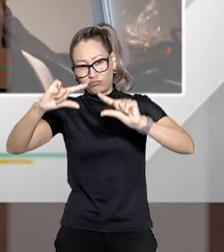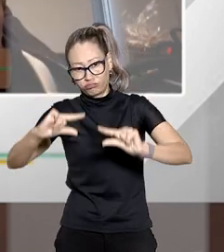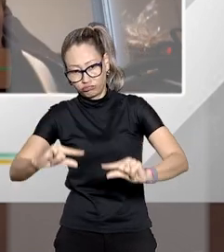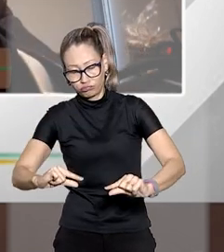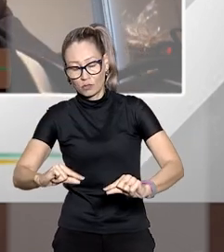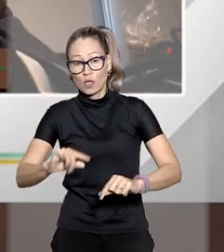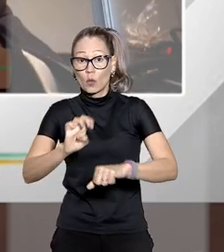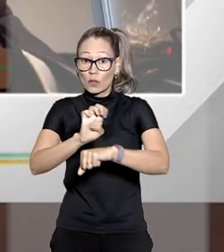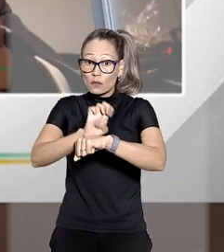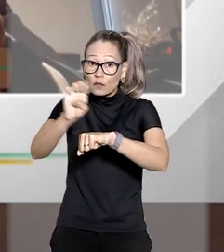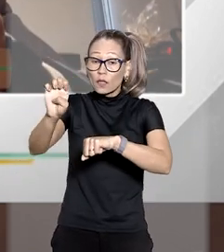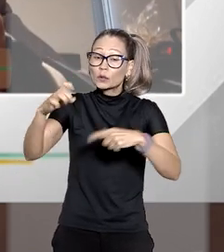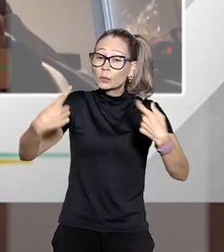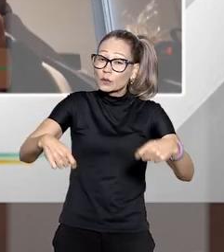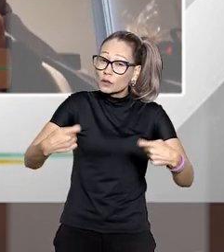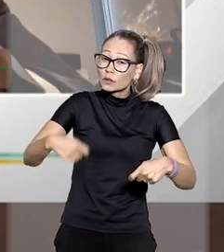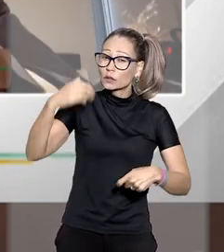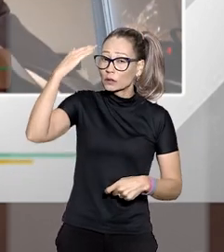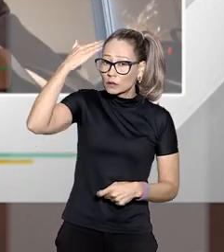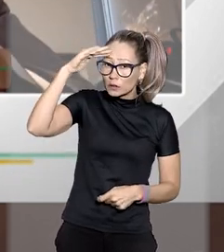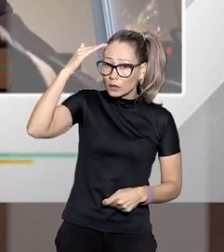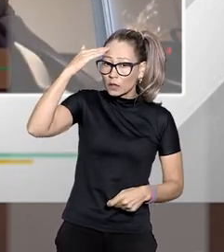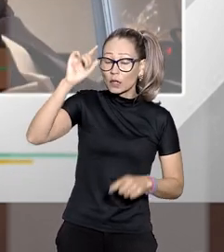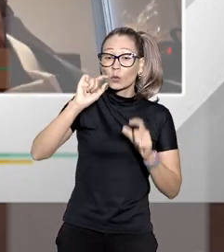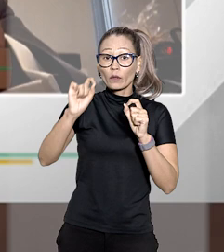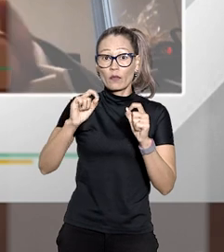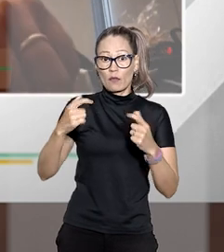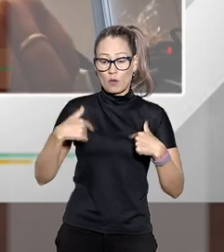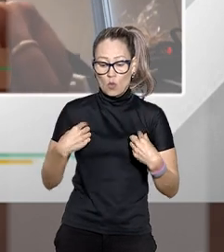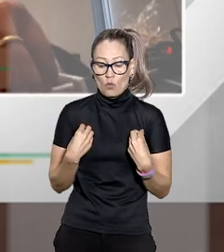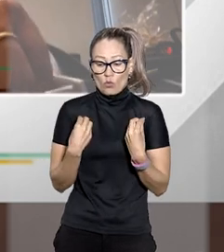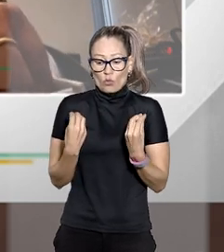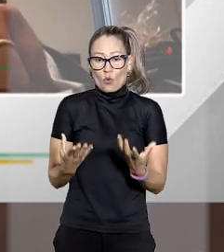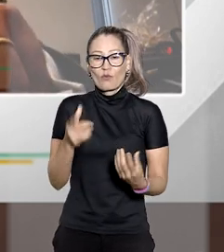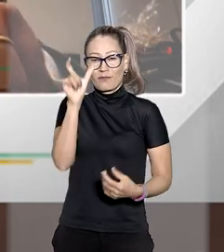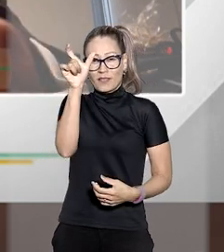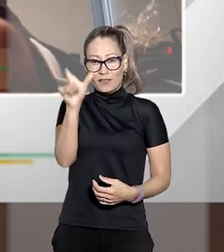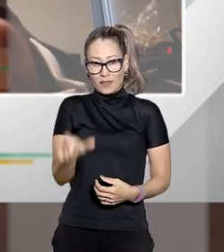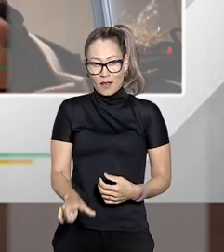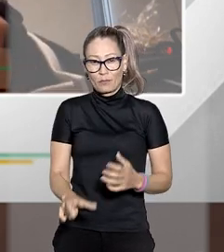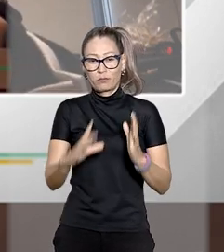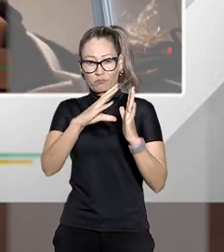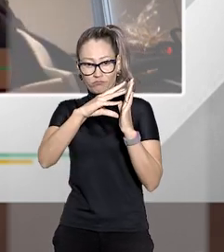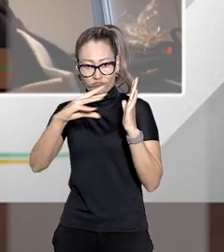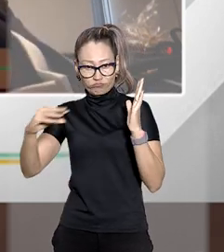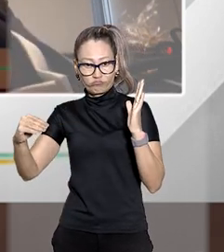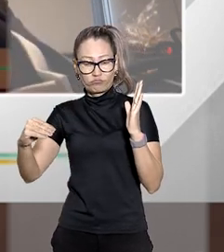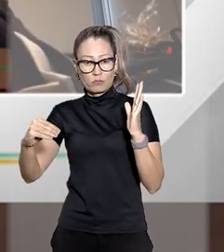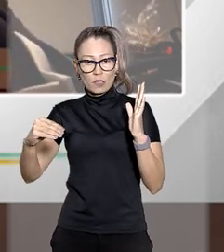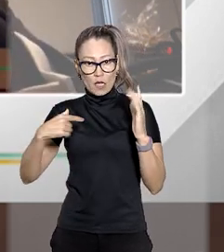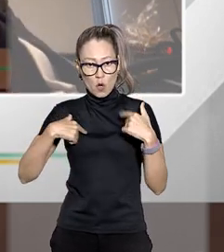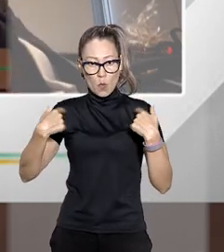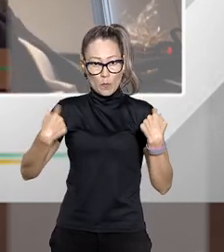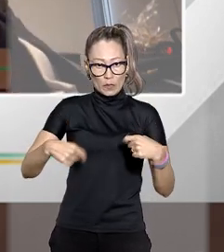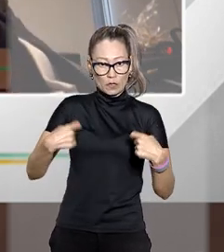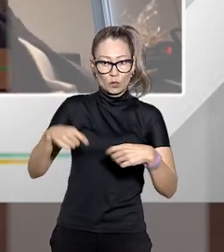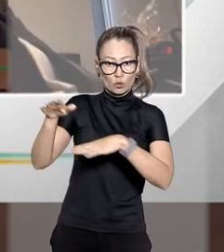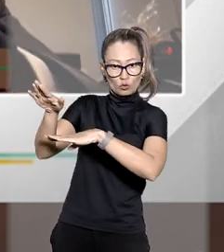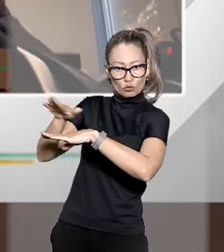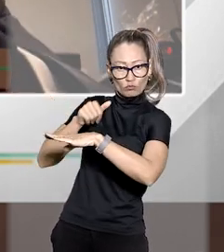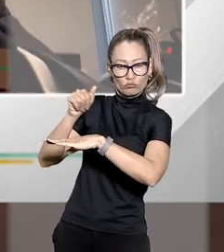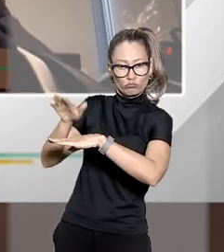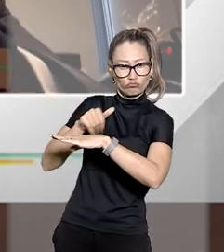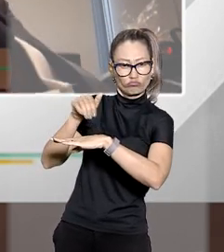ponto então o estado tem que entender que ele tem que dar o exemplo em primeiro lugar não é ele que tem que recorrer